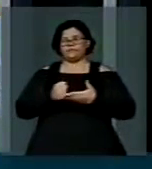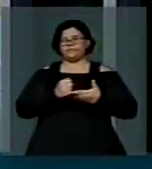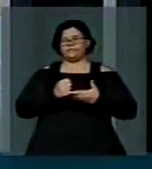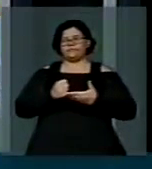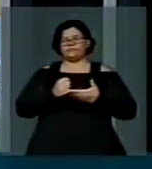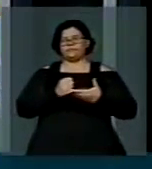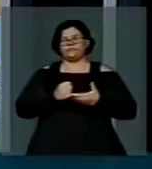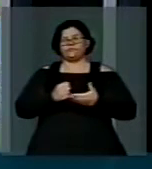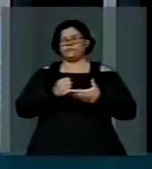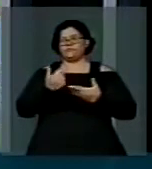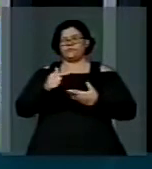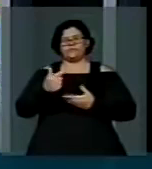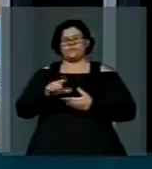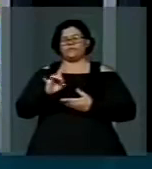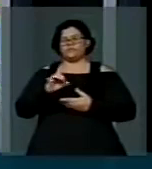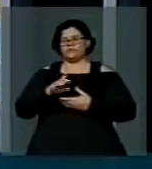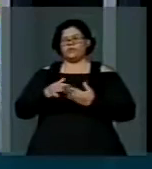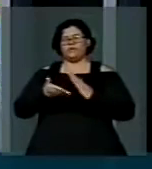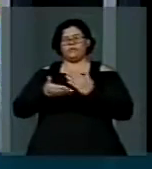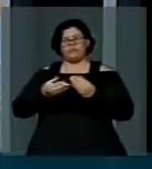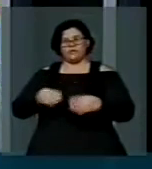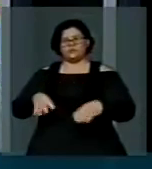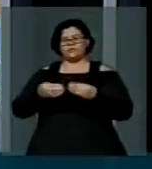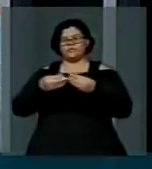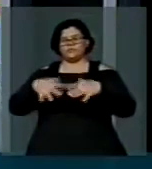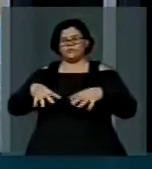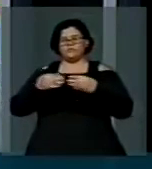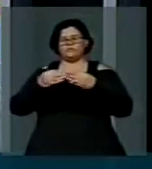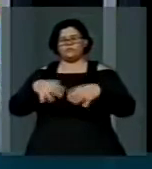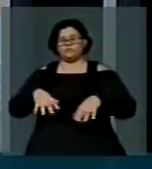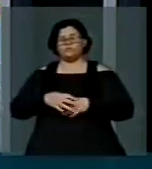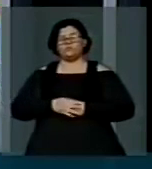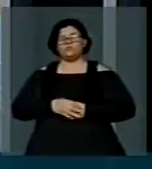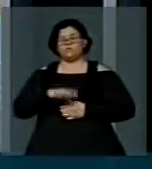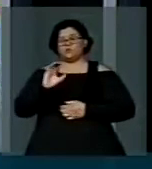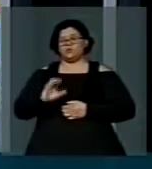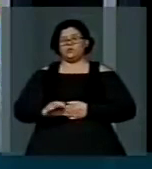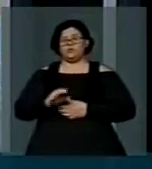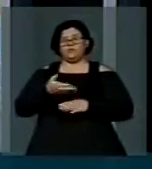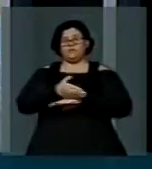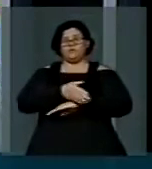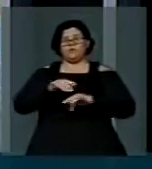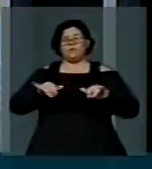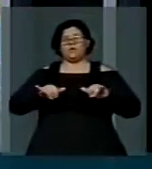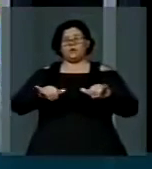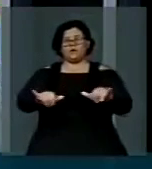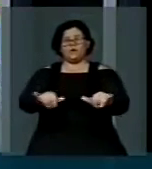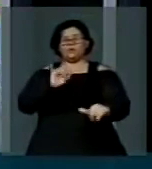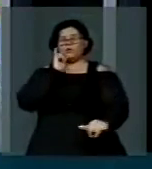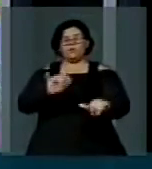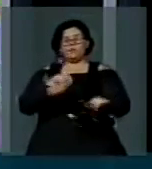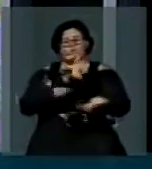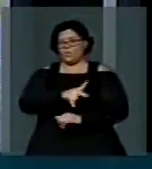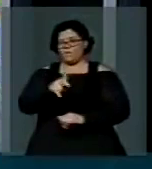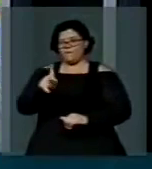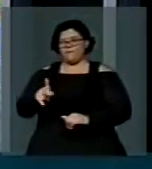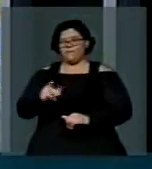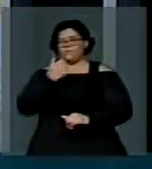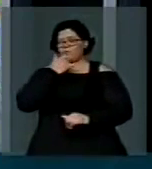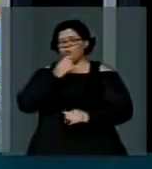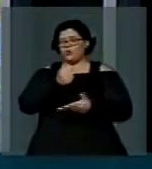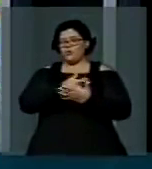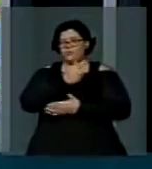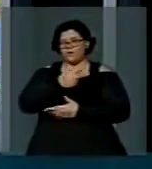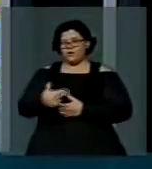e a mesa dos trabalhadores. É nítida a sensação de quem vai ao mercado, ao supermercado, ao mercadão, de que a